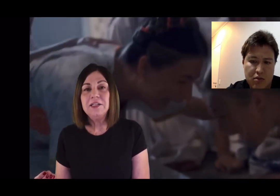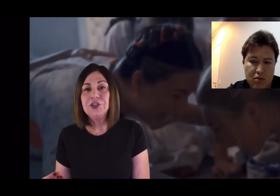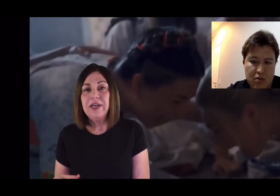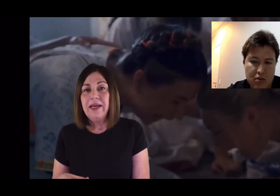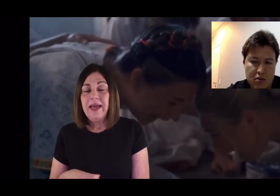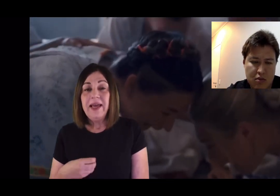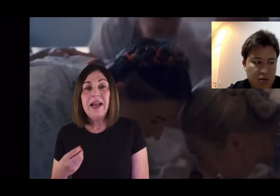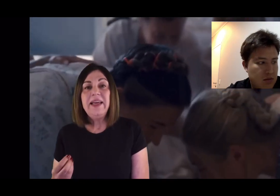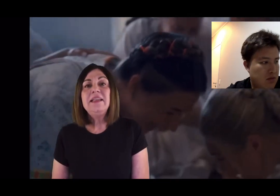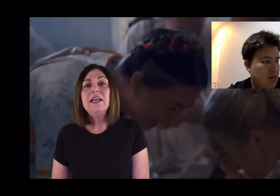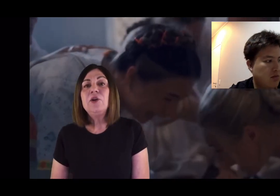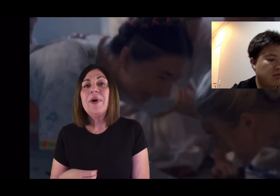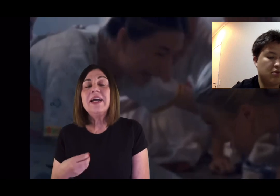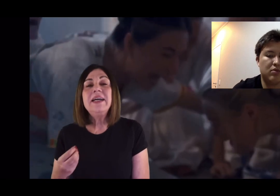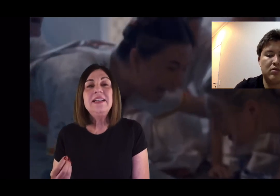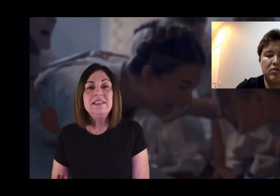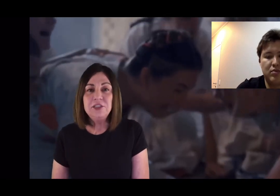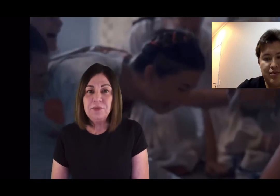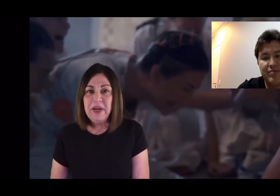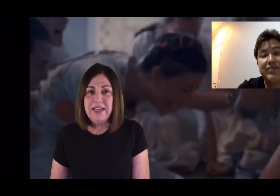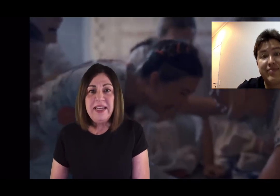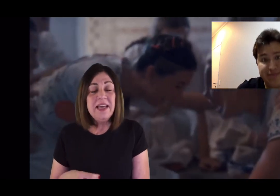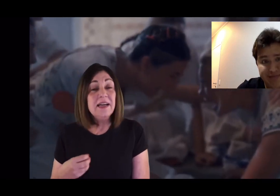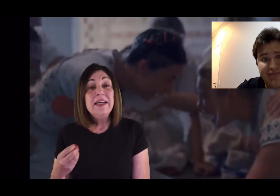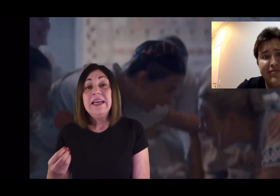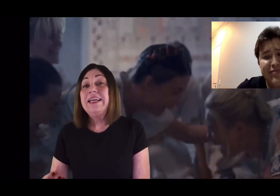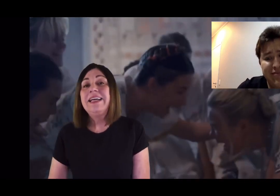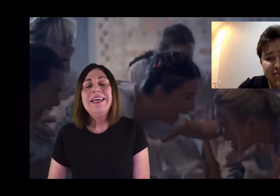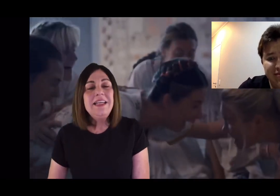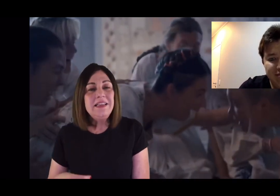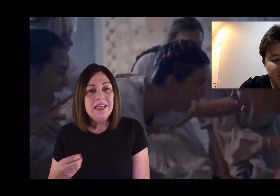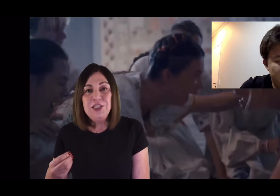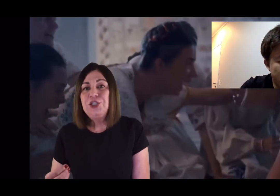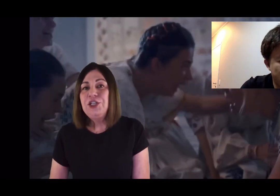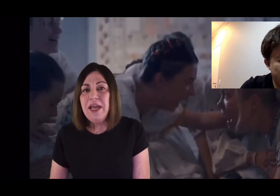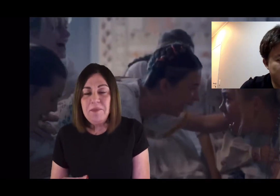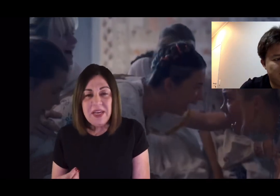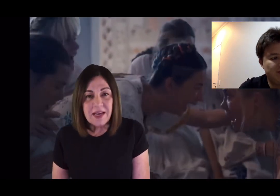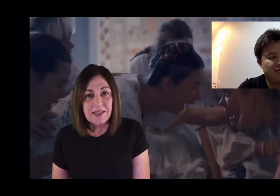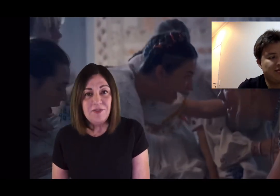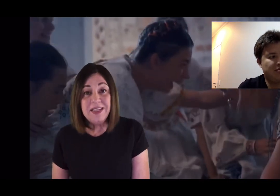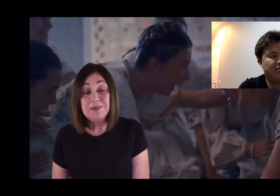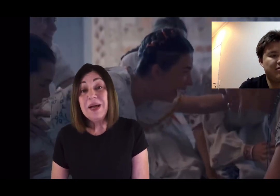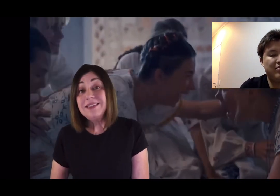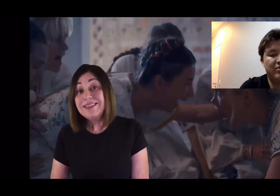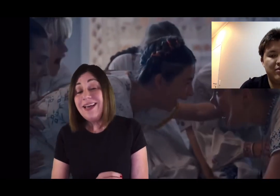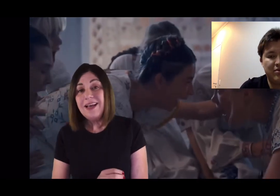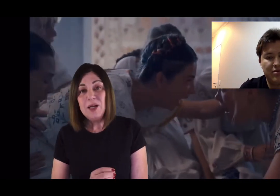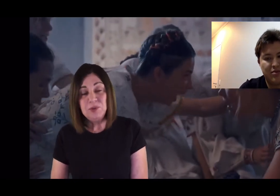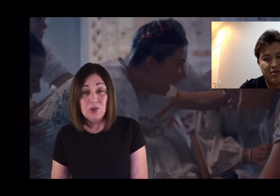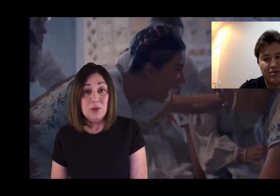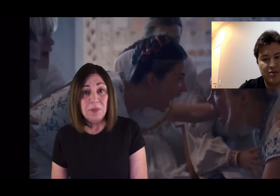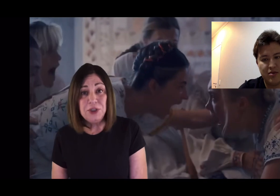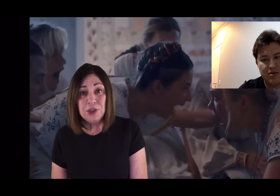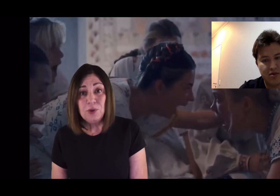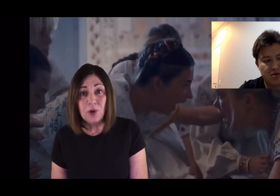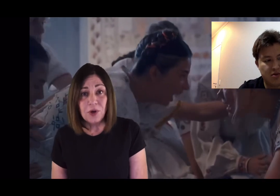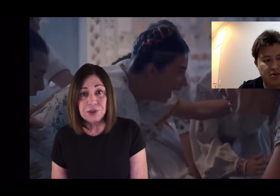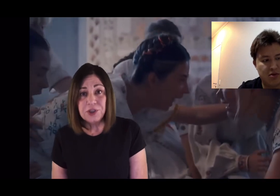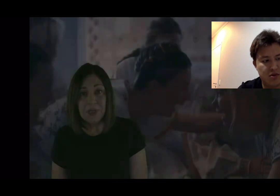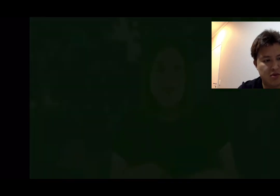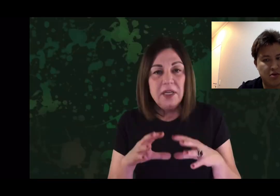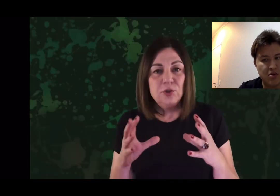comunidade, ela entra numa crise de mania e grita e geme cada vez mais é absolutamente